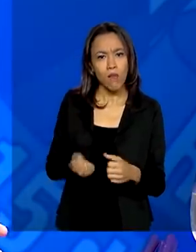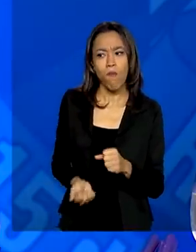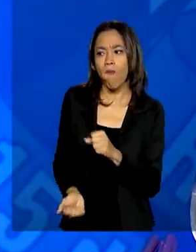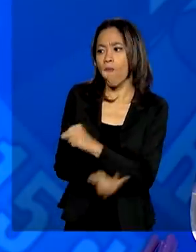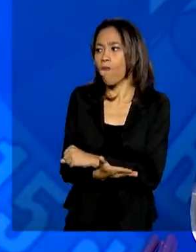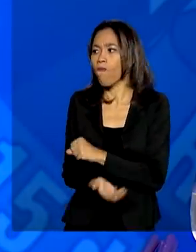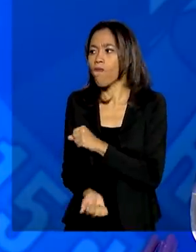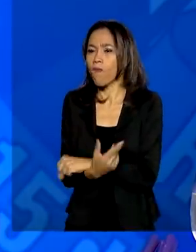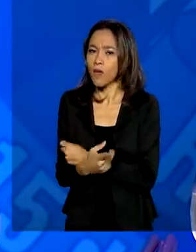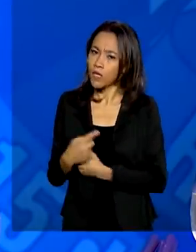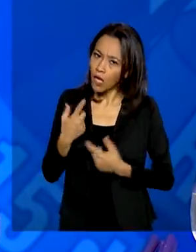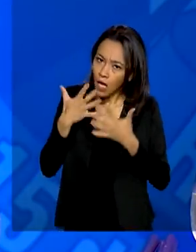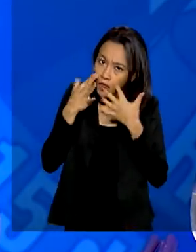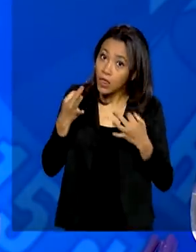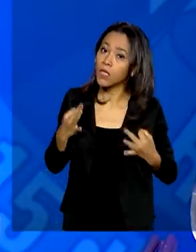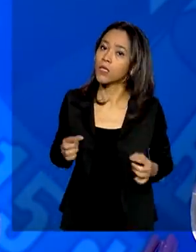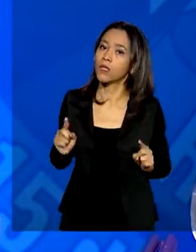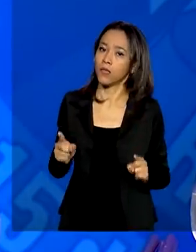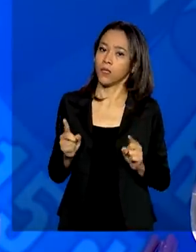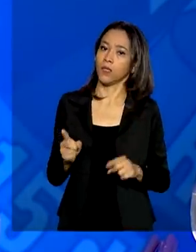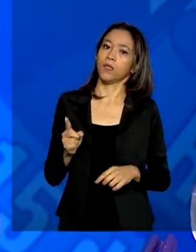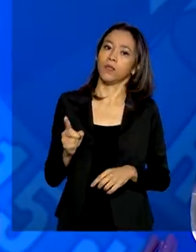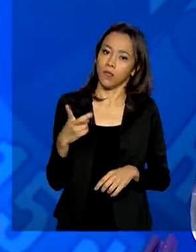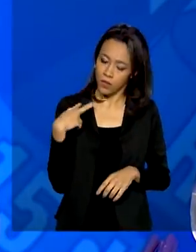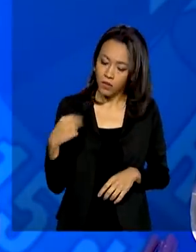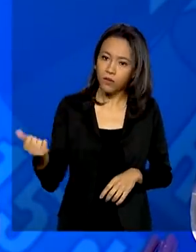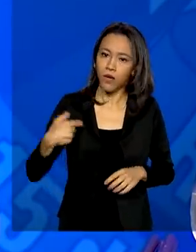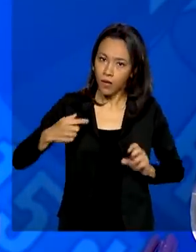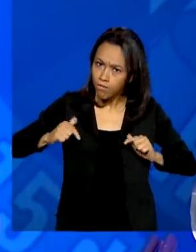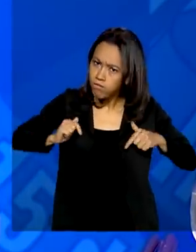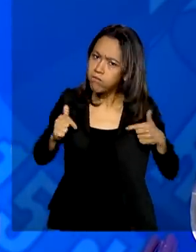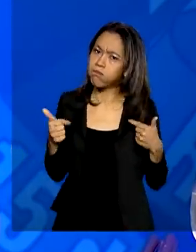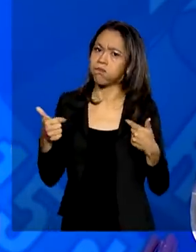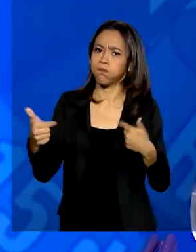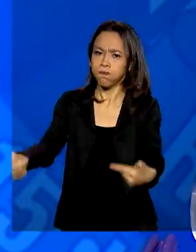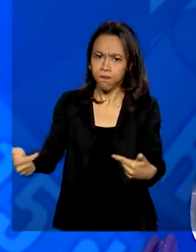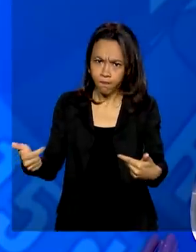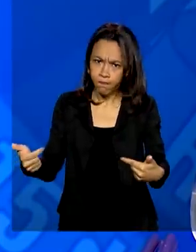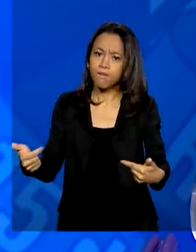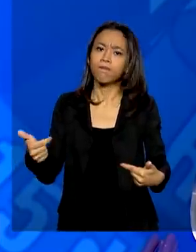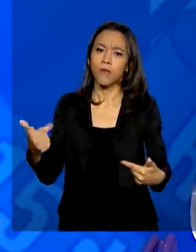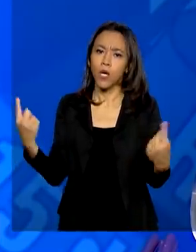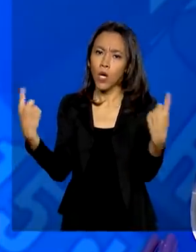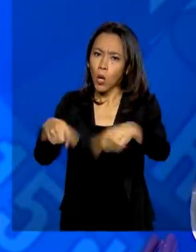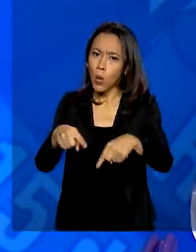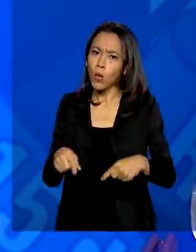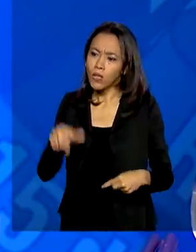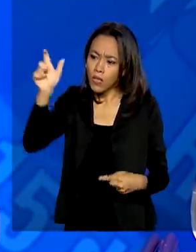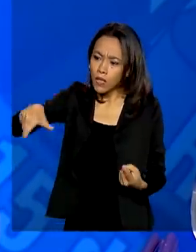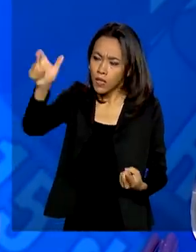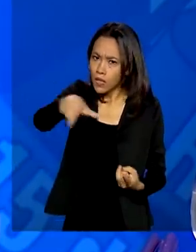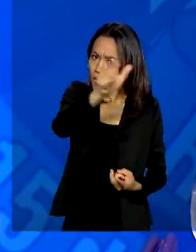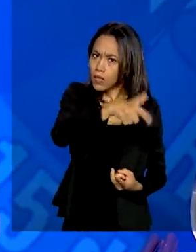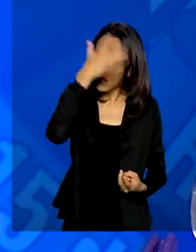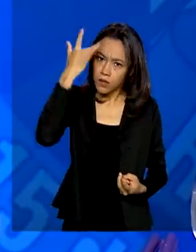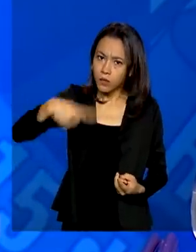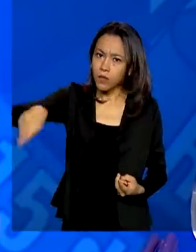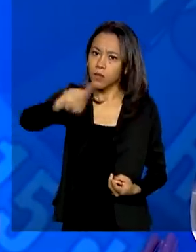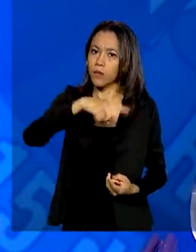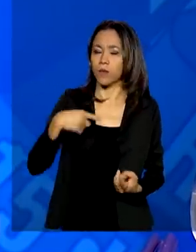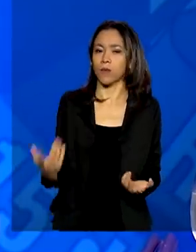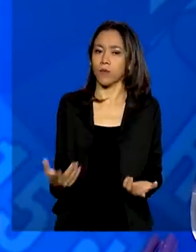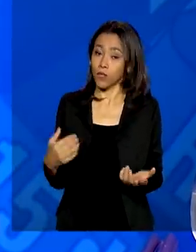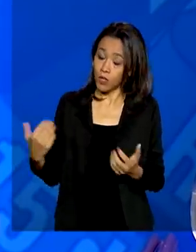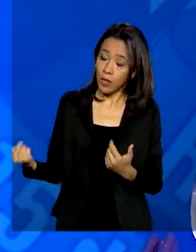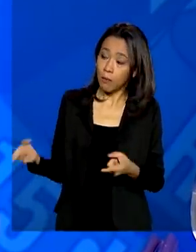posse abram o olho, porque nós vamos ter uma atuação implacável, principalmente nessa parceria com a Controladoria